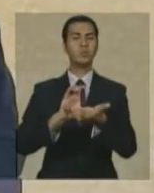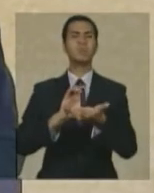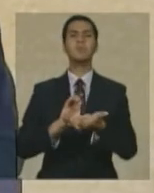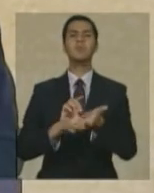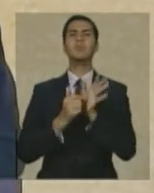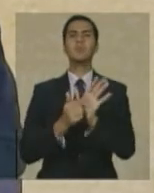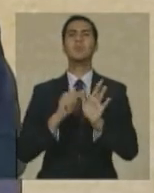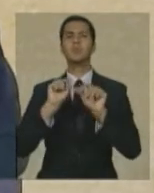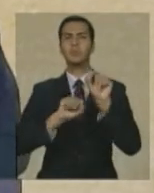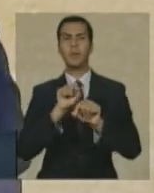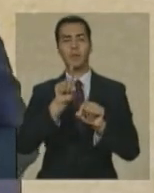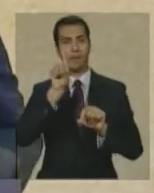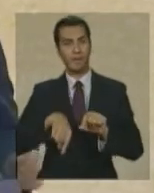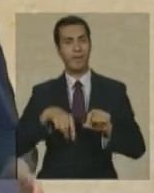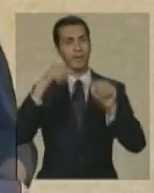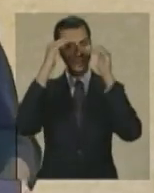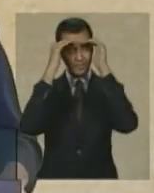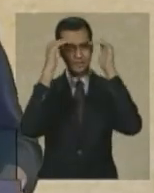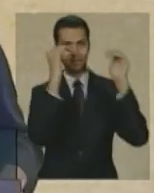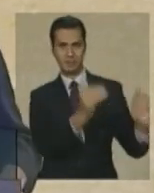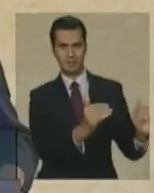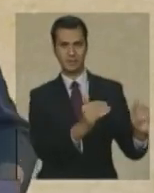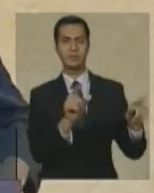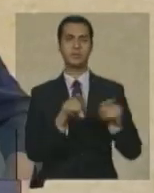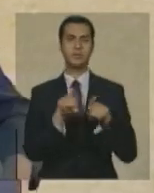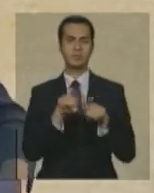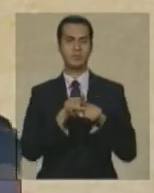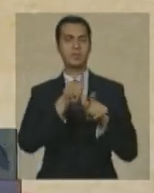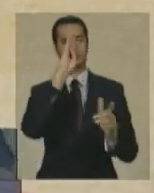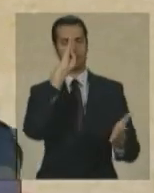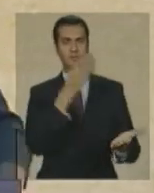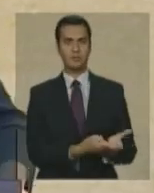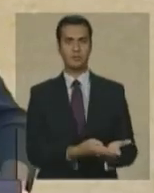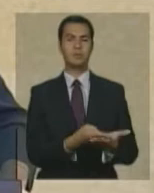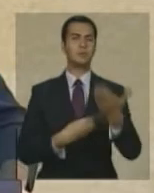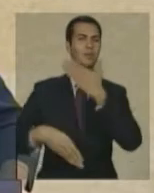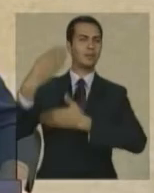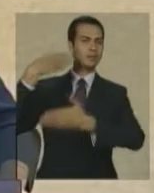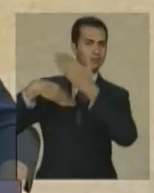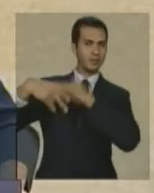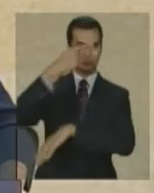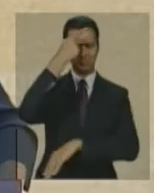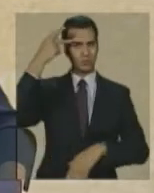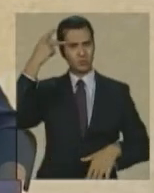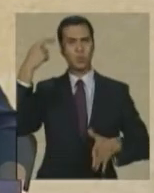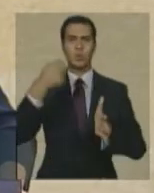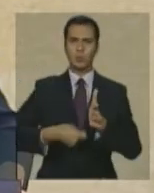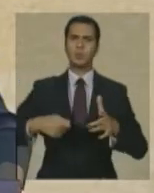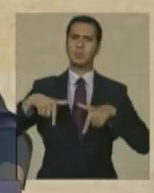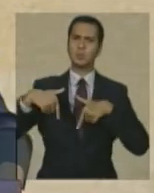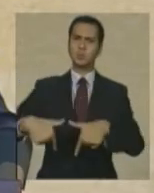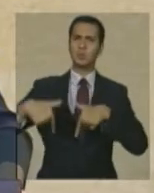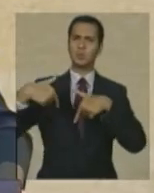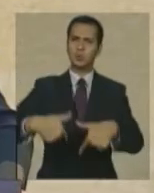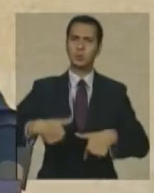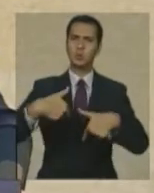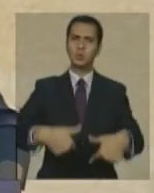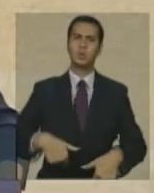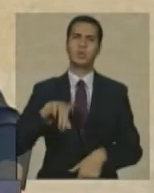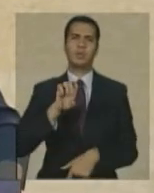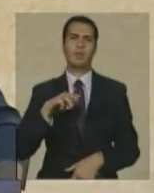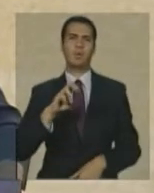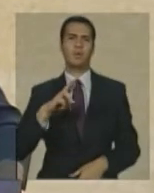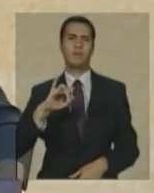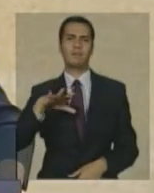manifestação de respeito e um tributo aos que lutaram pela democracia no Brasil em qualquer época